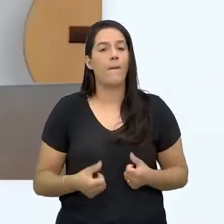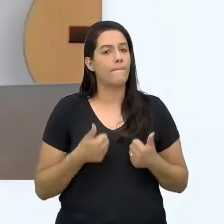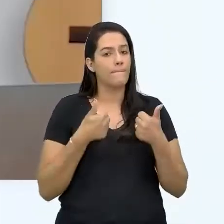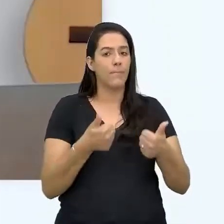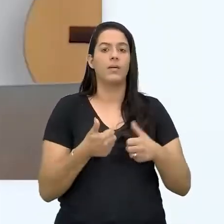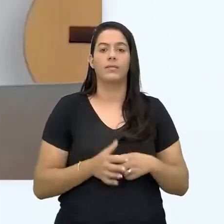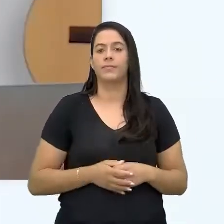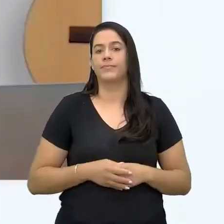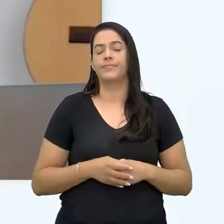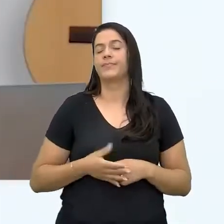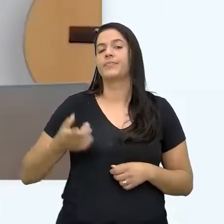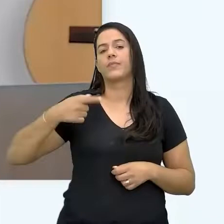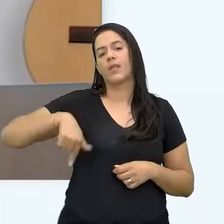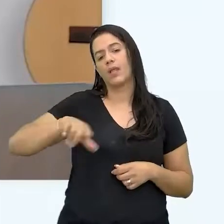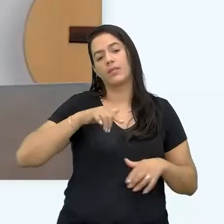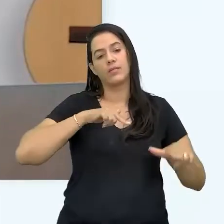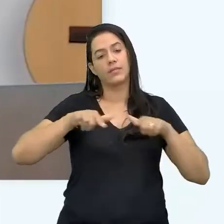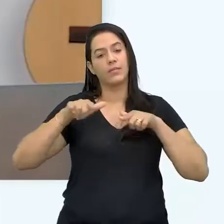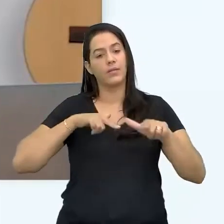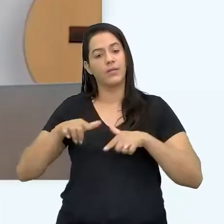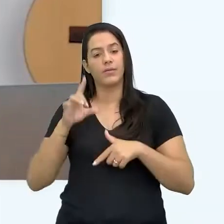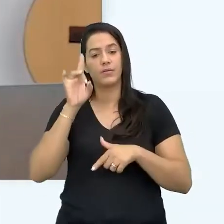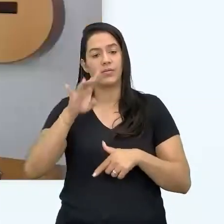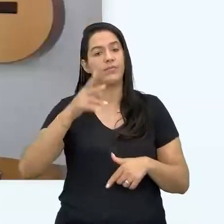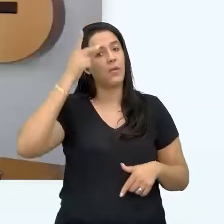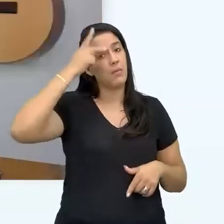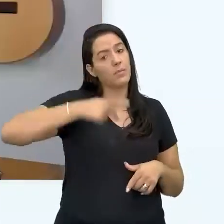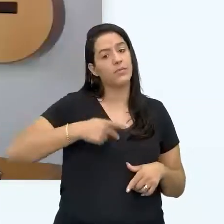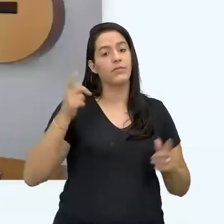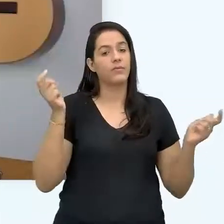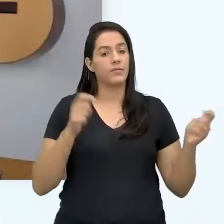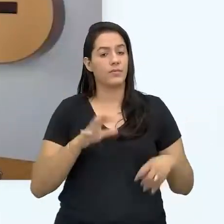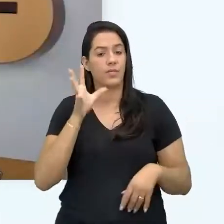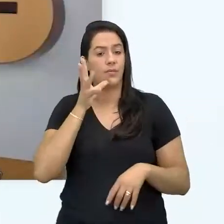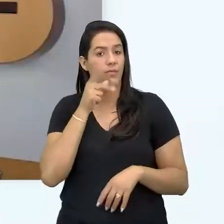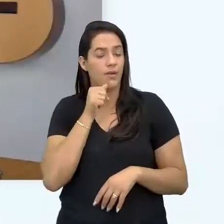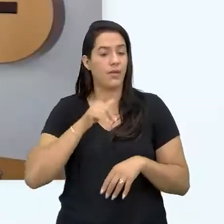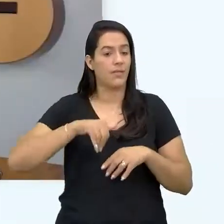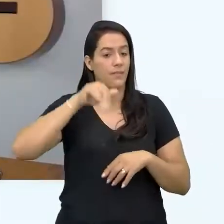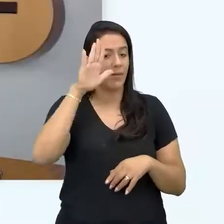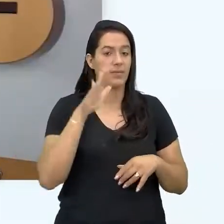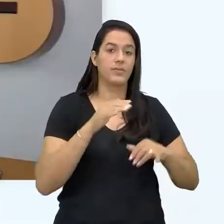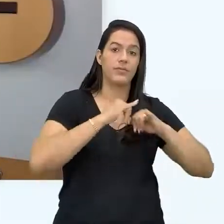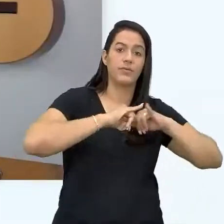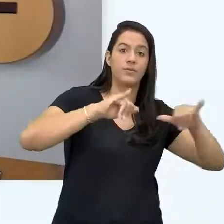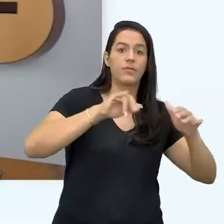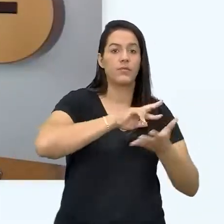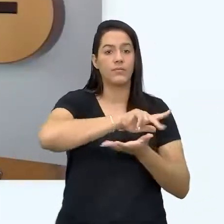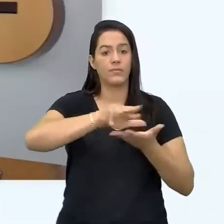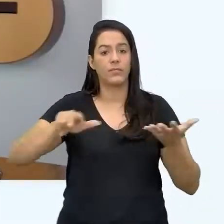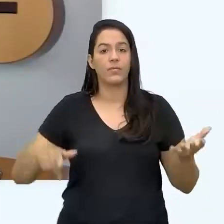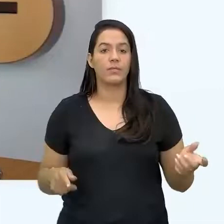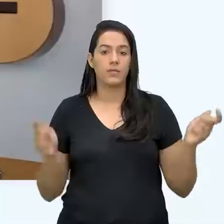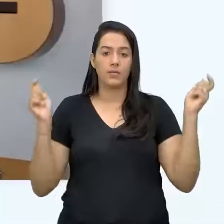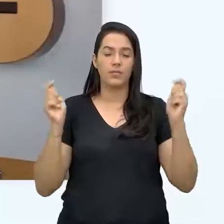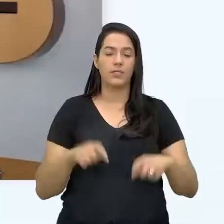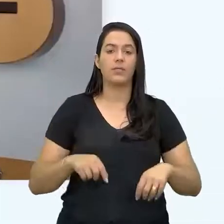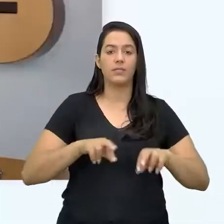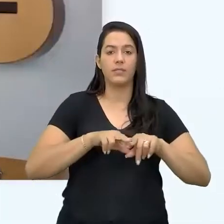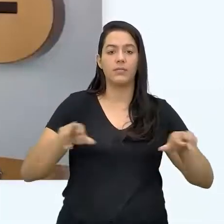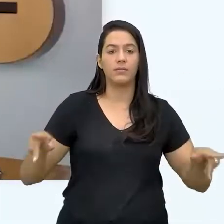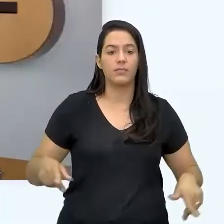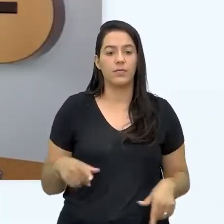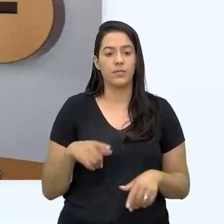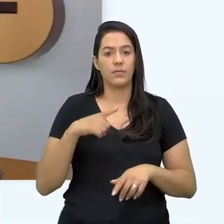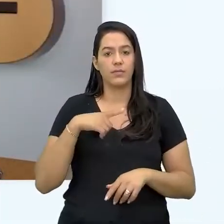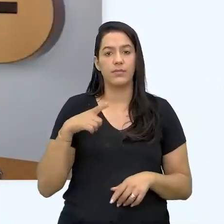claro que talvez aí o seu trabalho de branding pessoal vai ser um pouquinho mais demorado, porque talvez se você for comunicar várias coisas, as pessoas vão ter um pouquinho mais